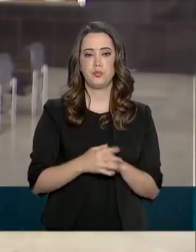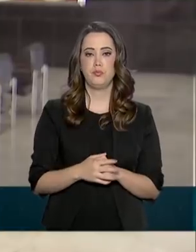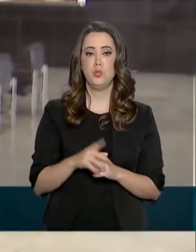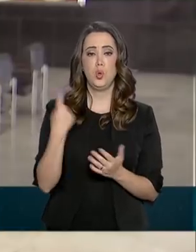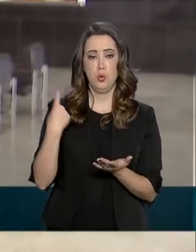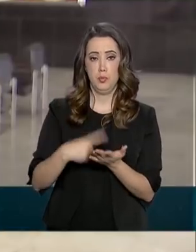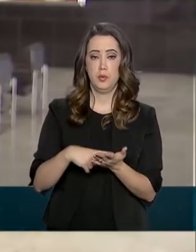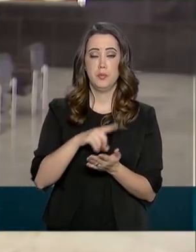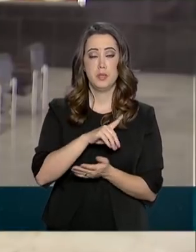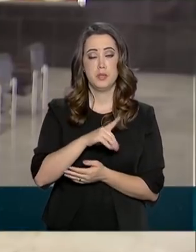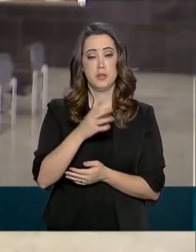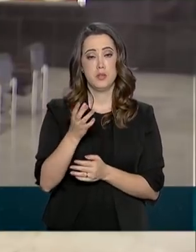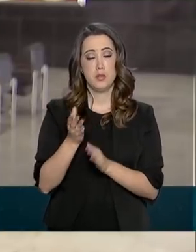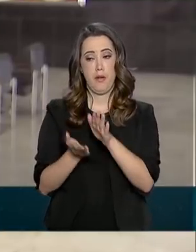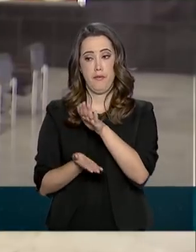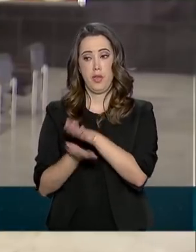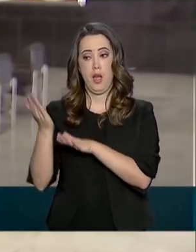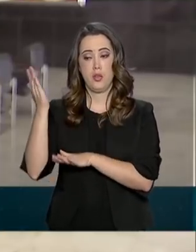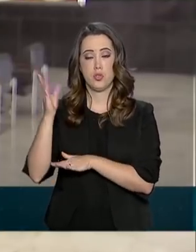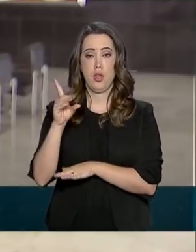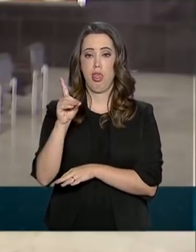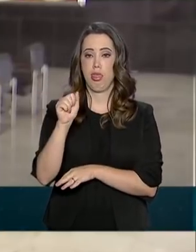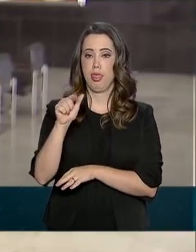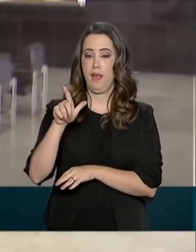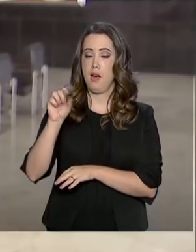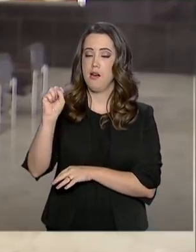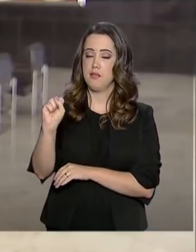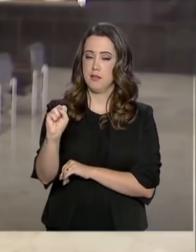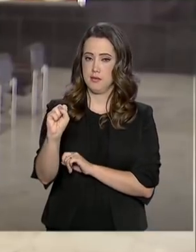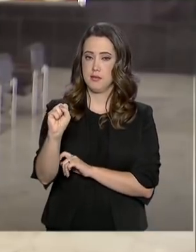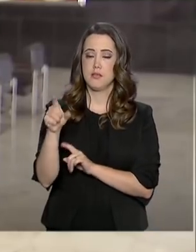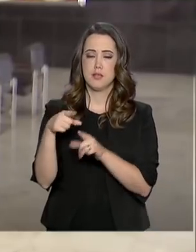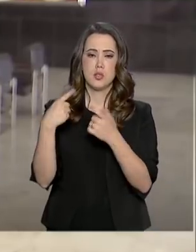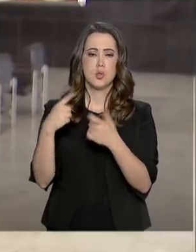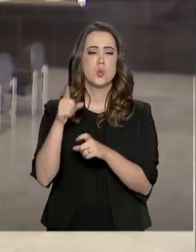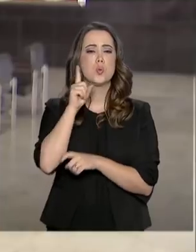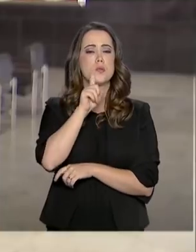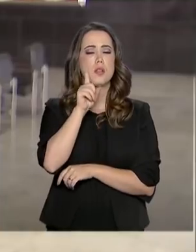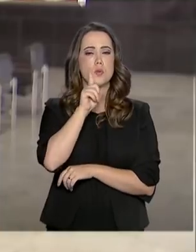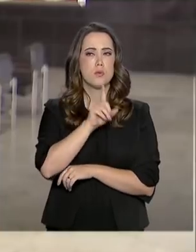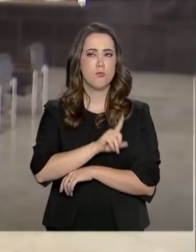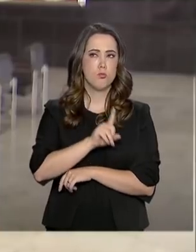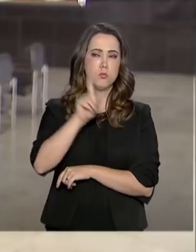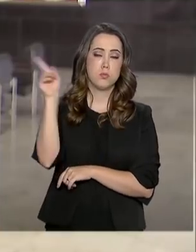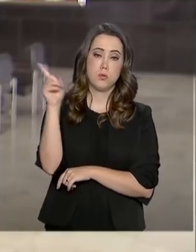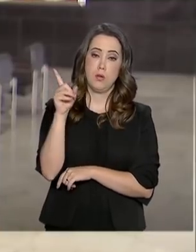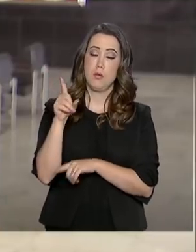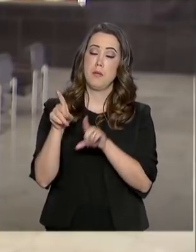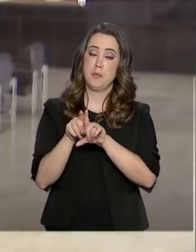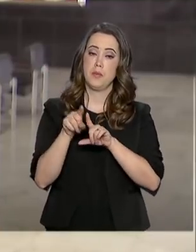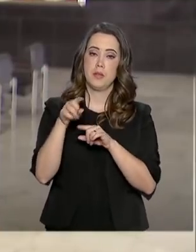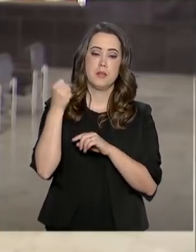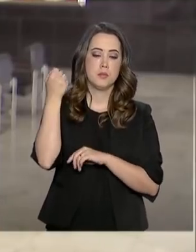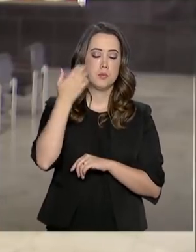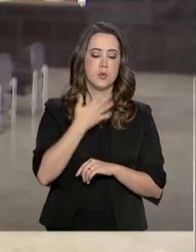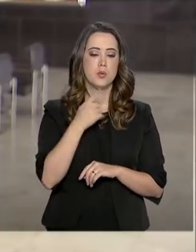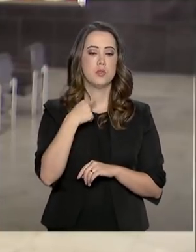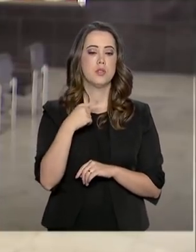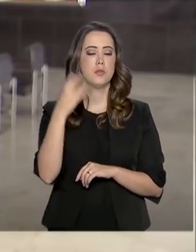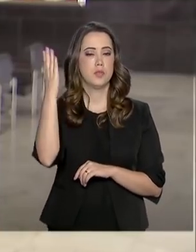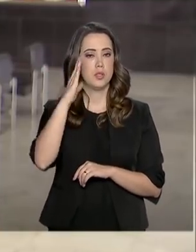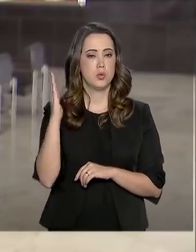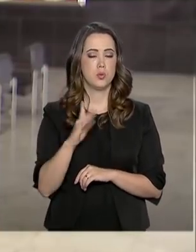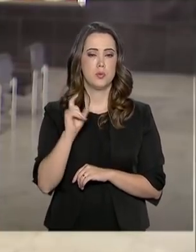no Texas, onde vai receber uma homenagem da Câmara de Comércio Brasil-Estados Unidos. Ele explicou que a intenção do